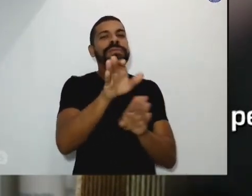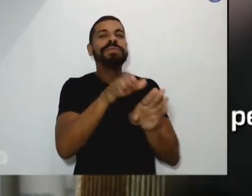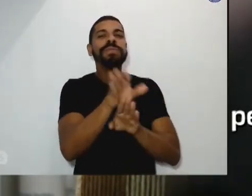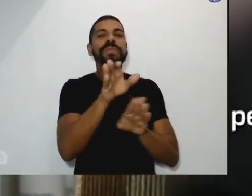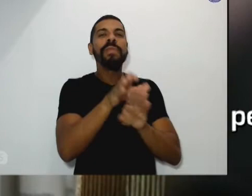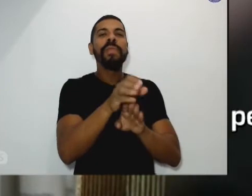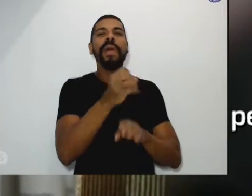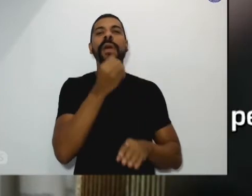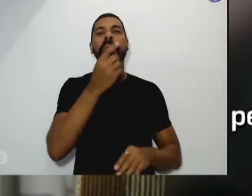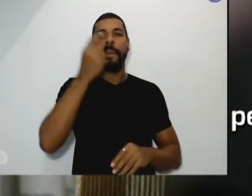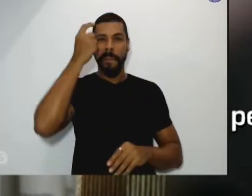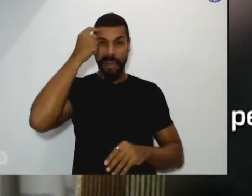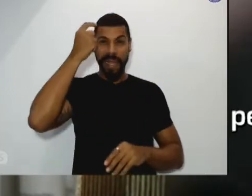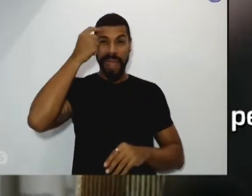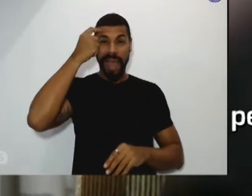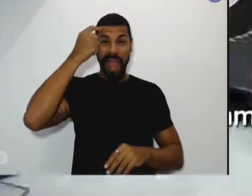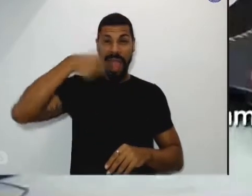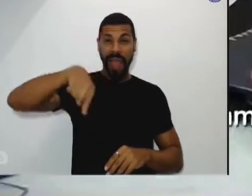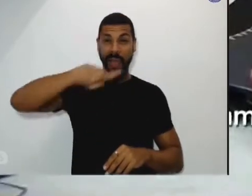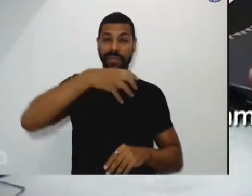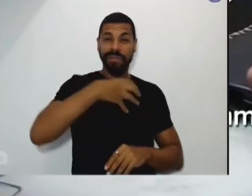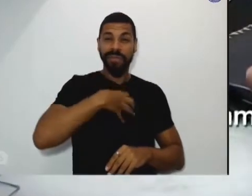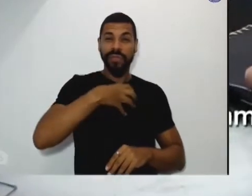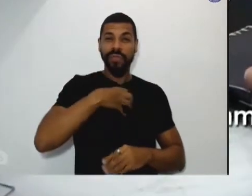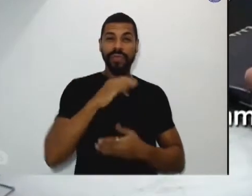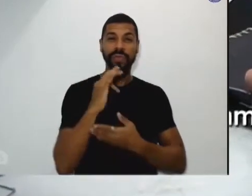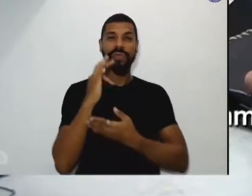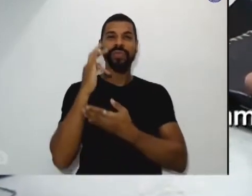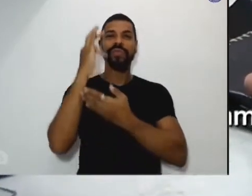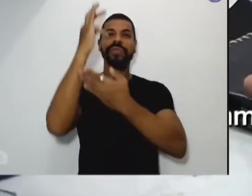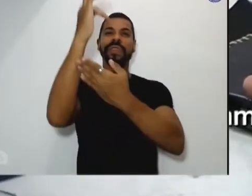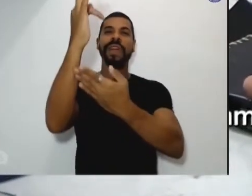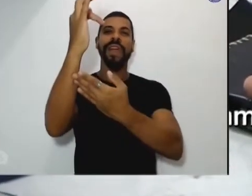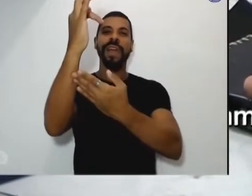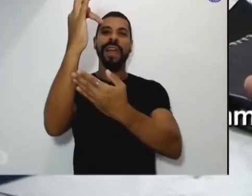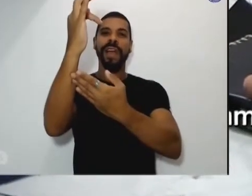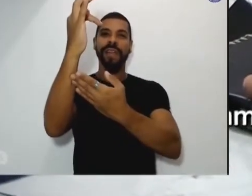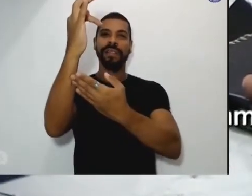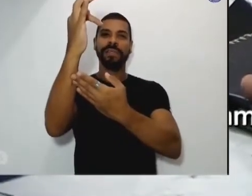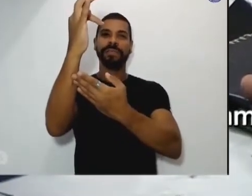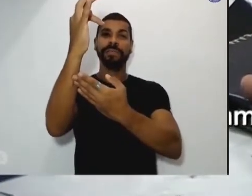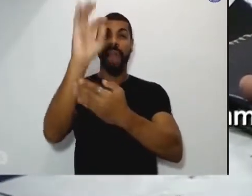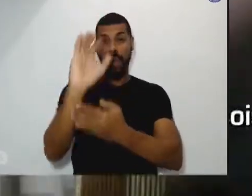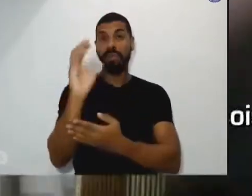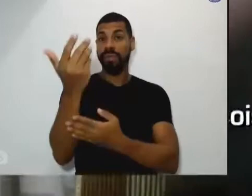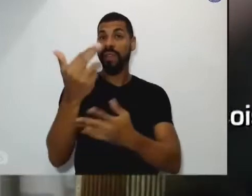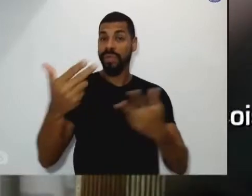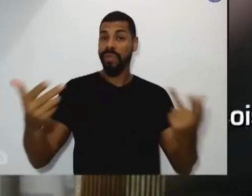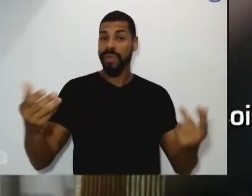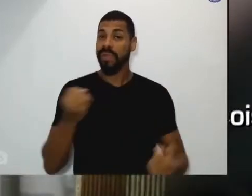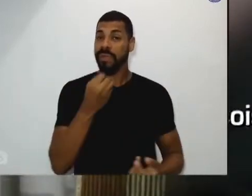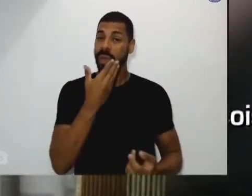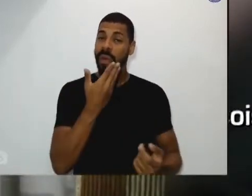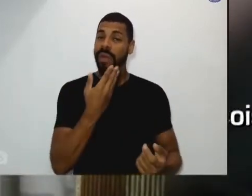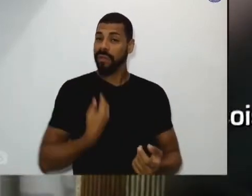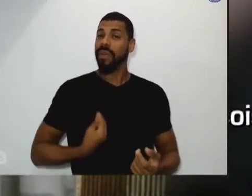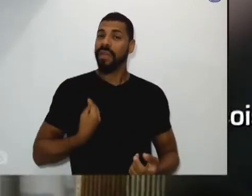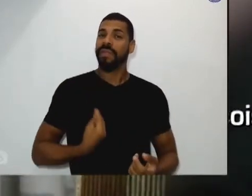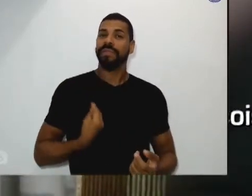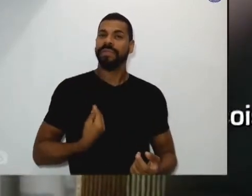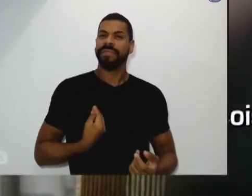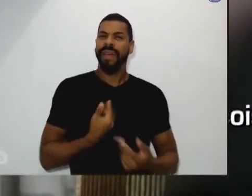como você iria se sentir futuramente. Gradativamente, acontecem coisas boas na vida da gente. As coisas ruins